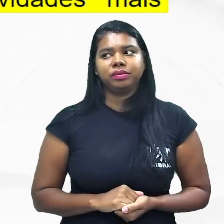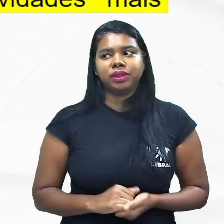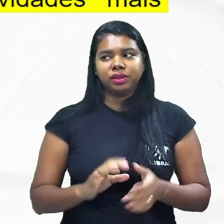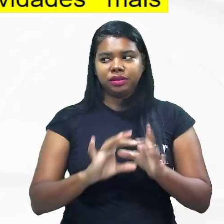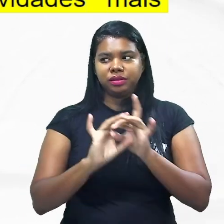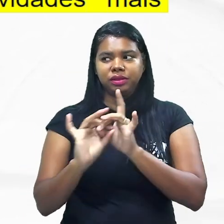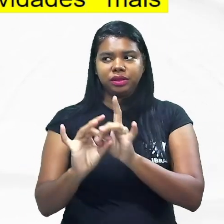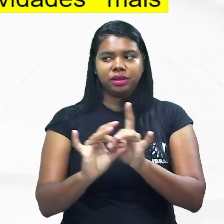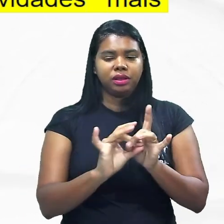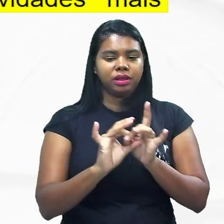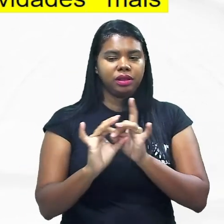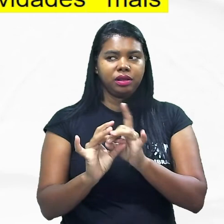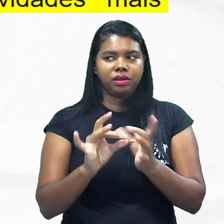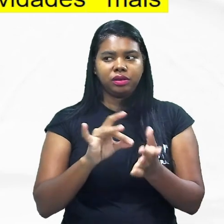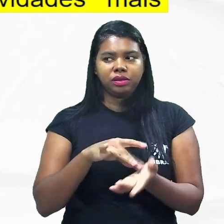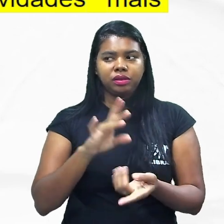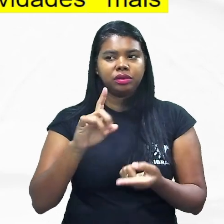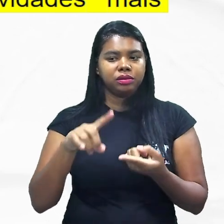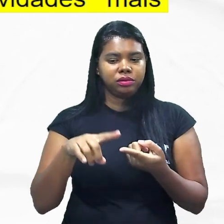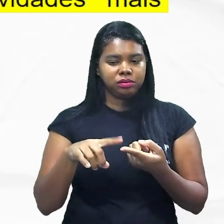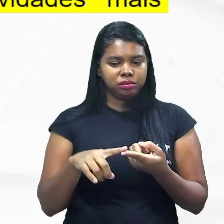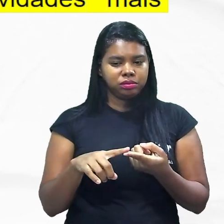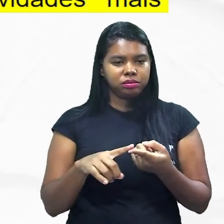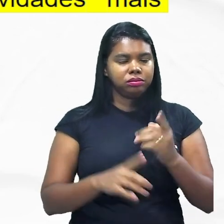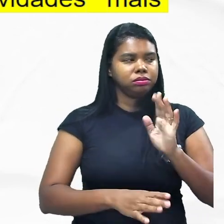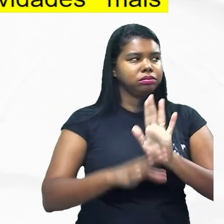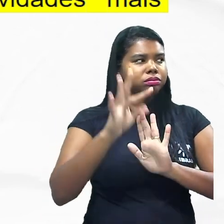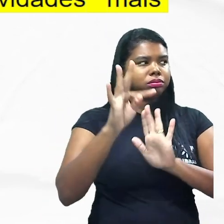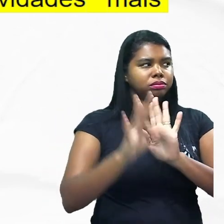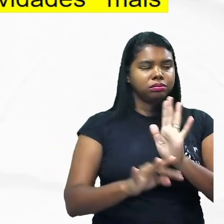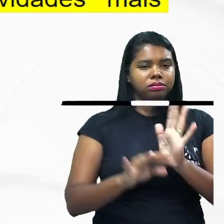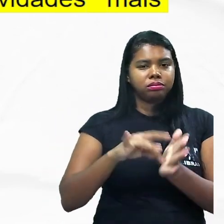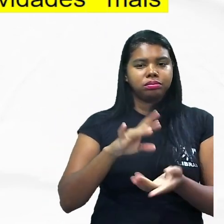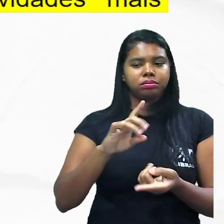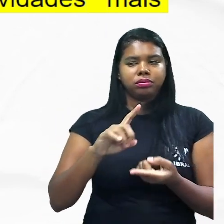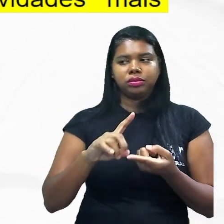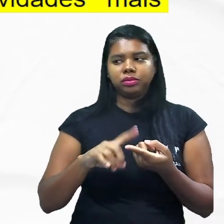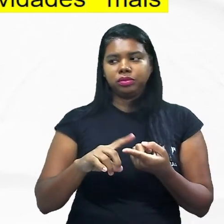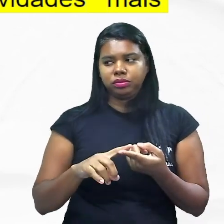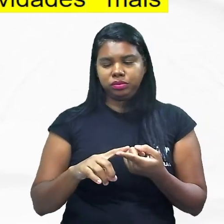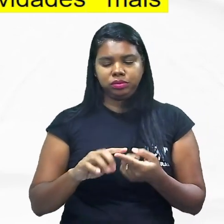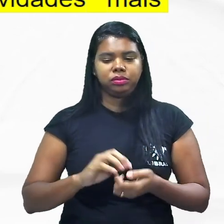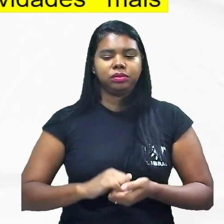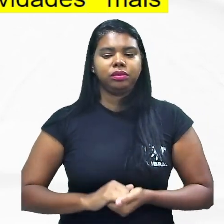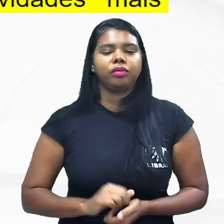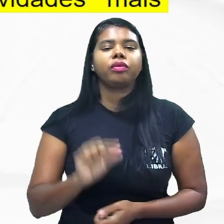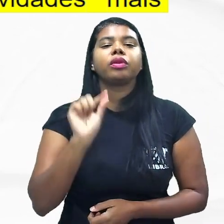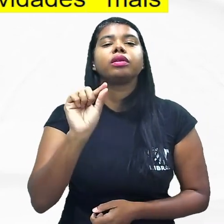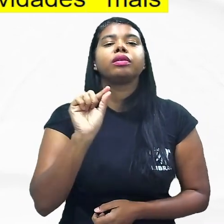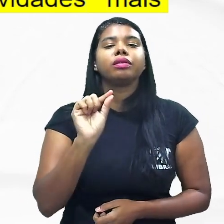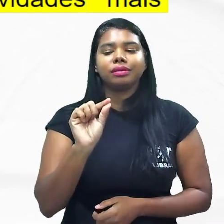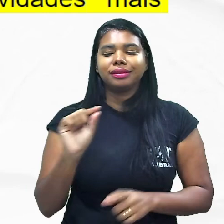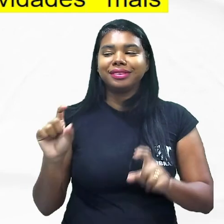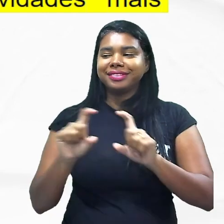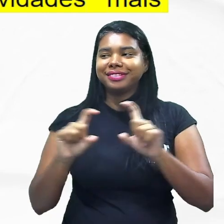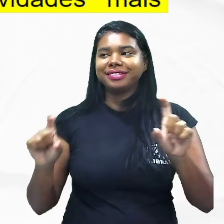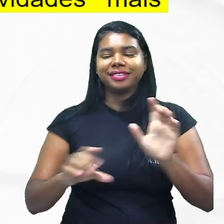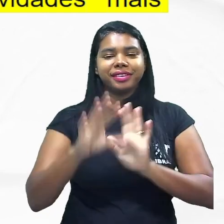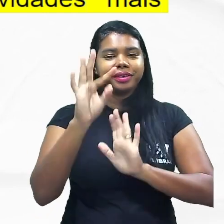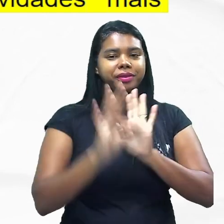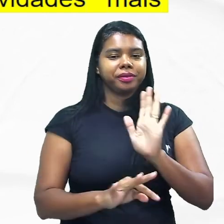de áreas distintas que é uma passagem que ele fala no texto ele diz no texto exatamente o que que ele fala no texto que